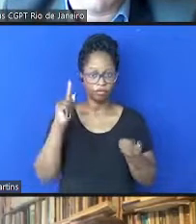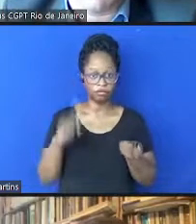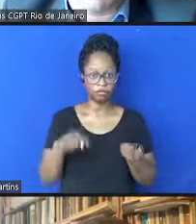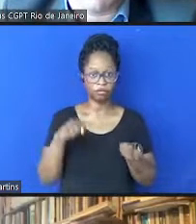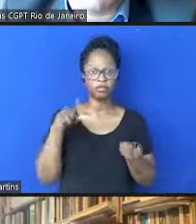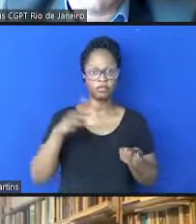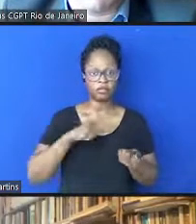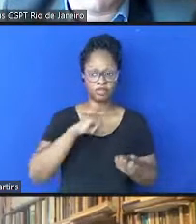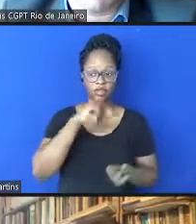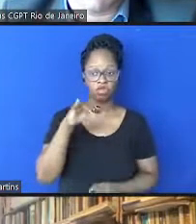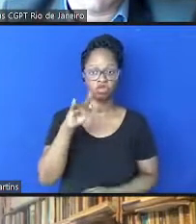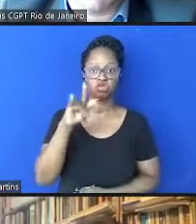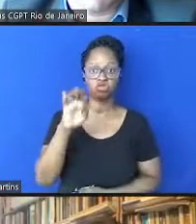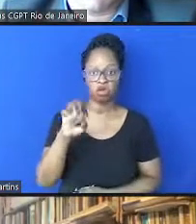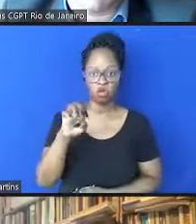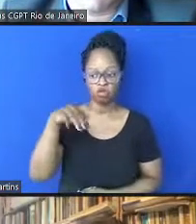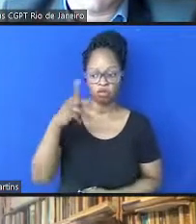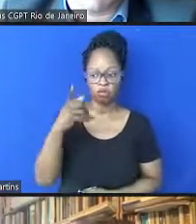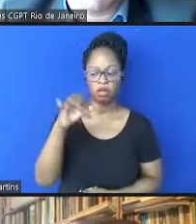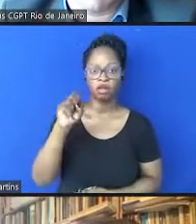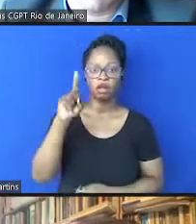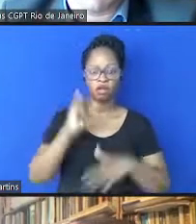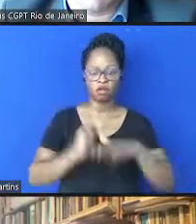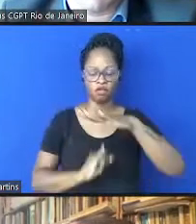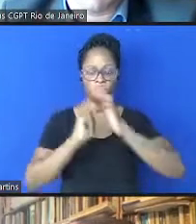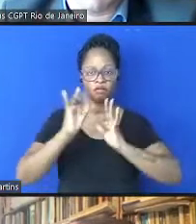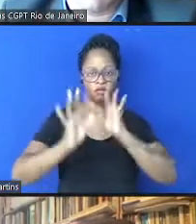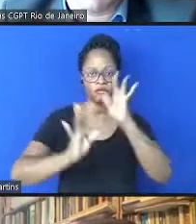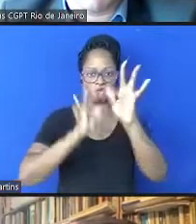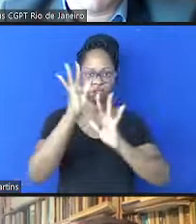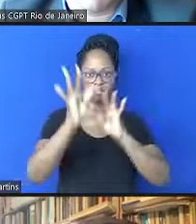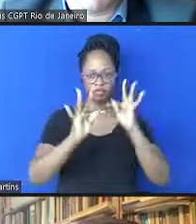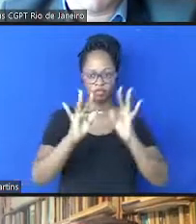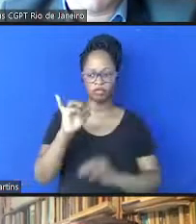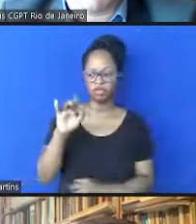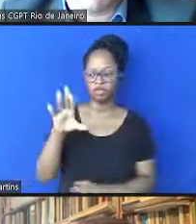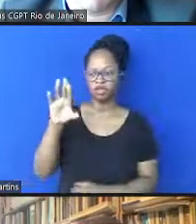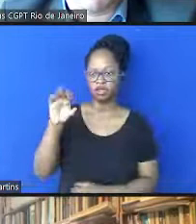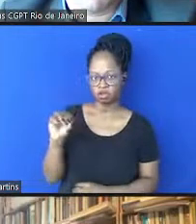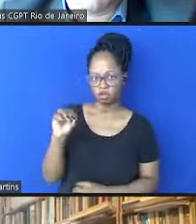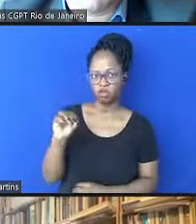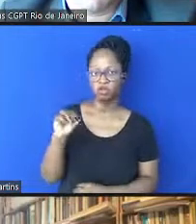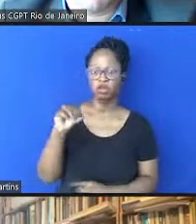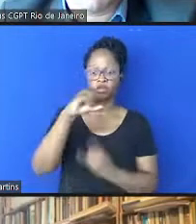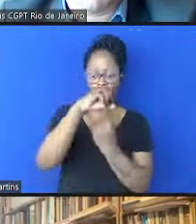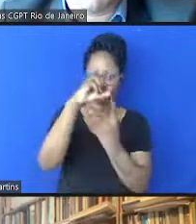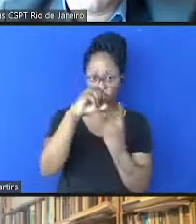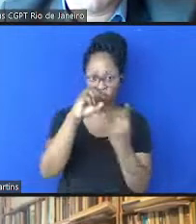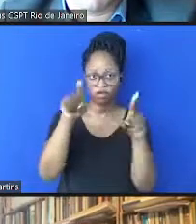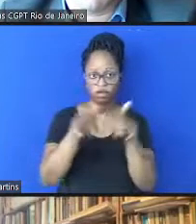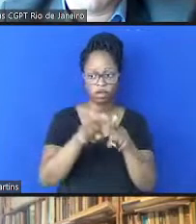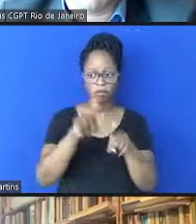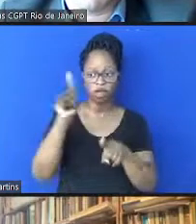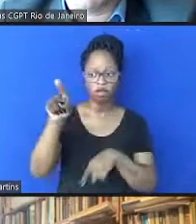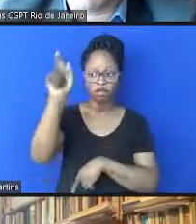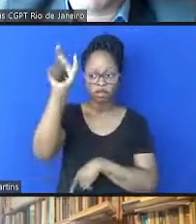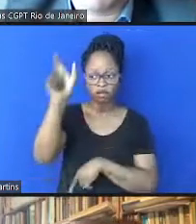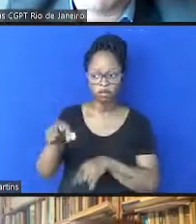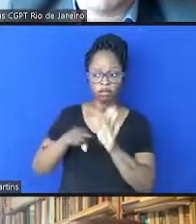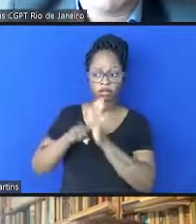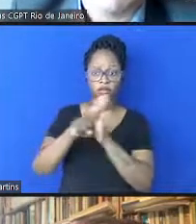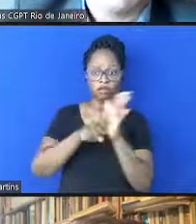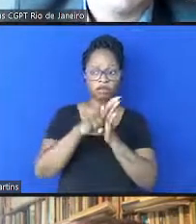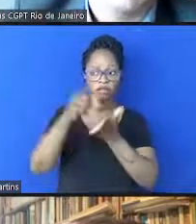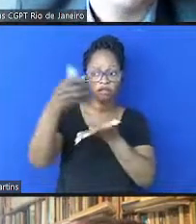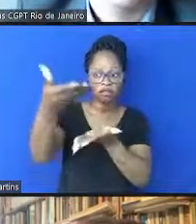com Jorge Magalhães, do Instituto de Tecnologia em Fármacos, de Farmanguinhos Fio Cruz, que é também pesquisador convidado